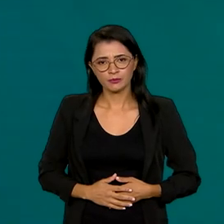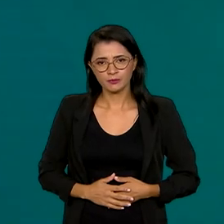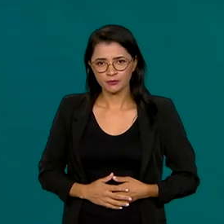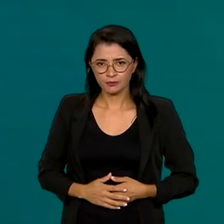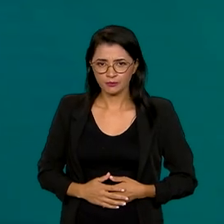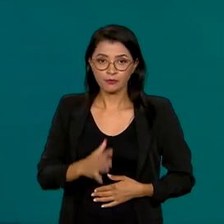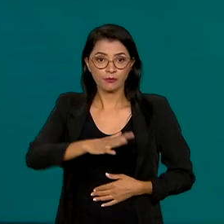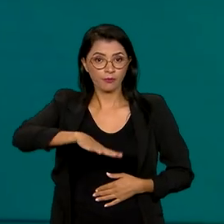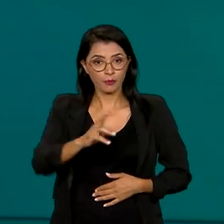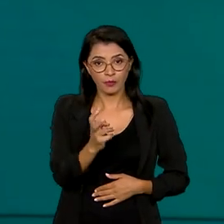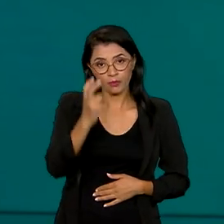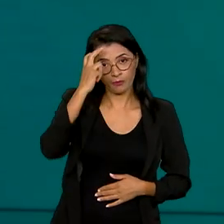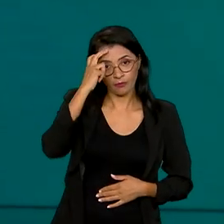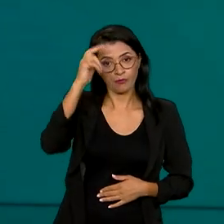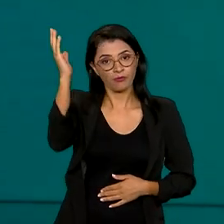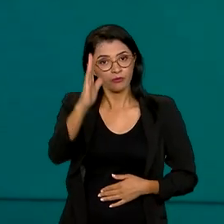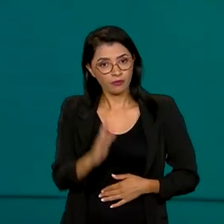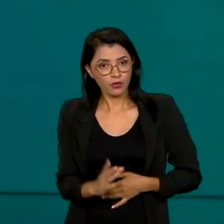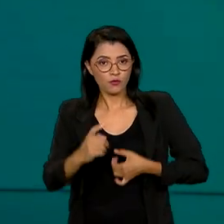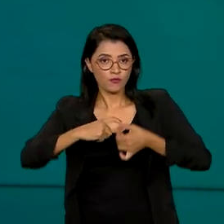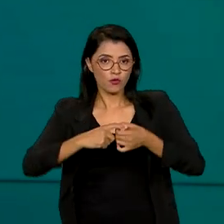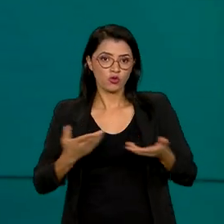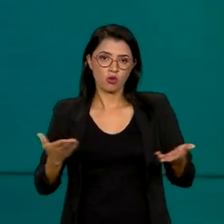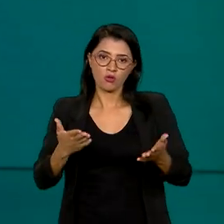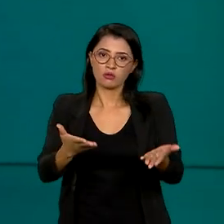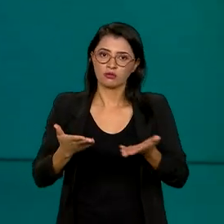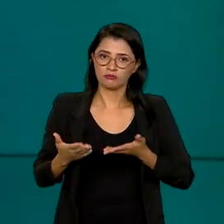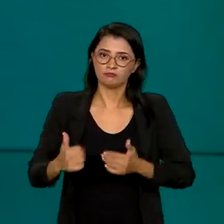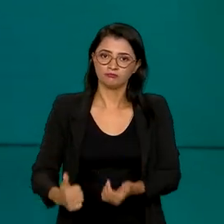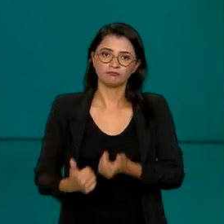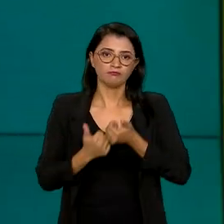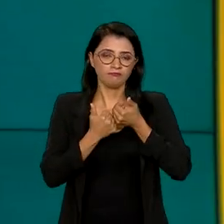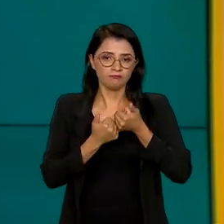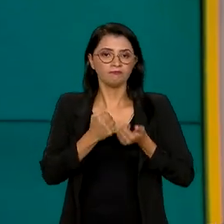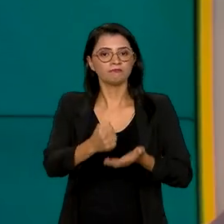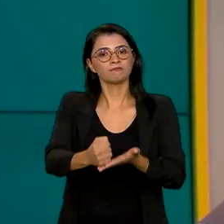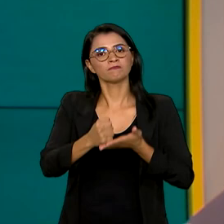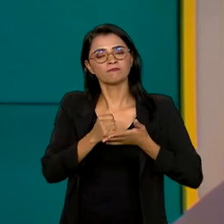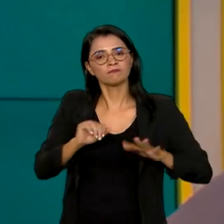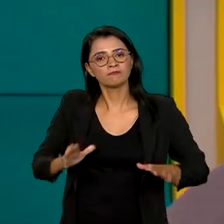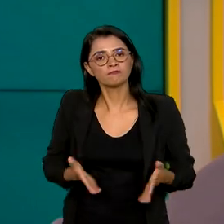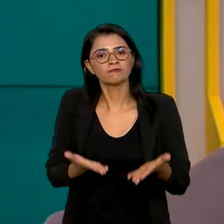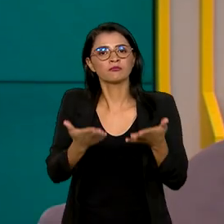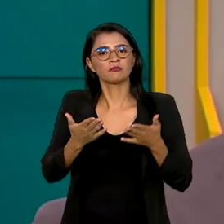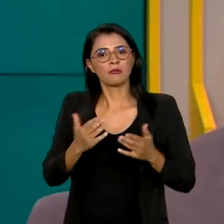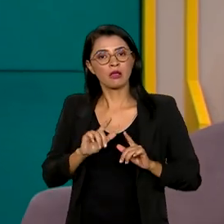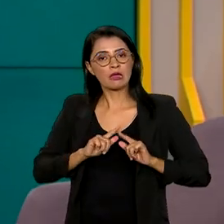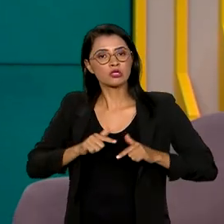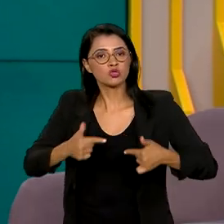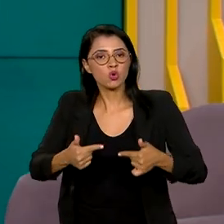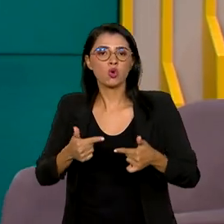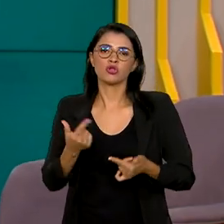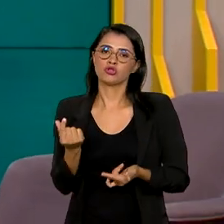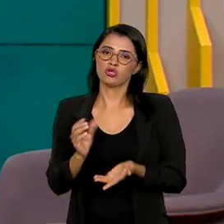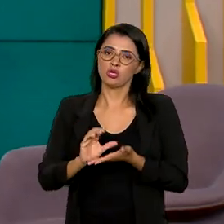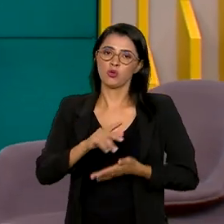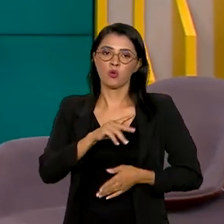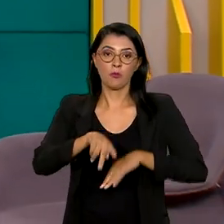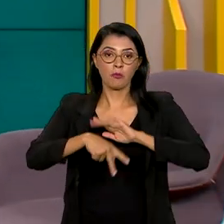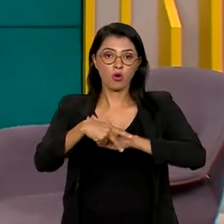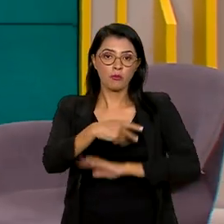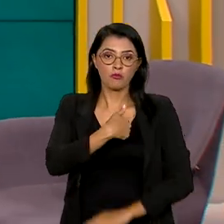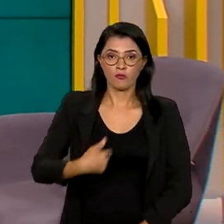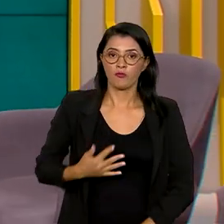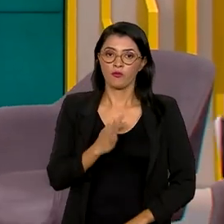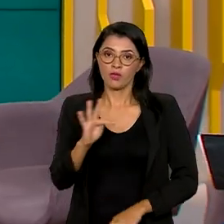O setor cultural no Brasil voltou a receber apoio e incentivo por meio de ações e recursos federais destinados a